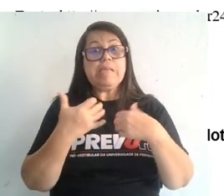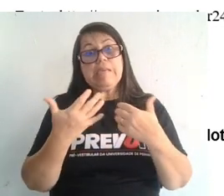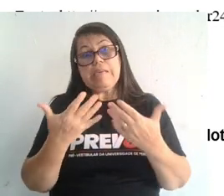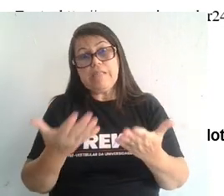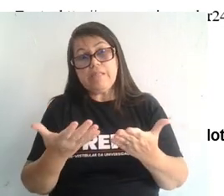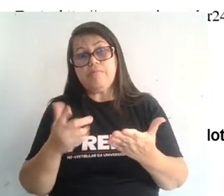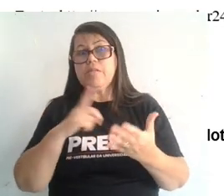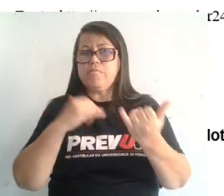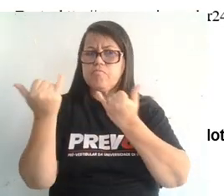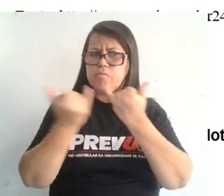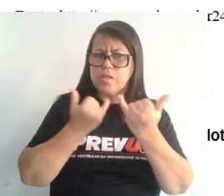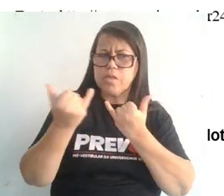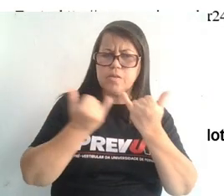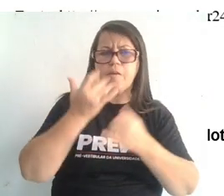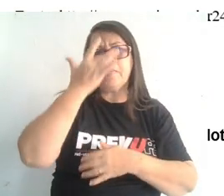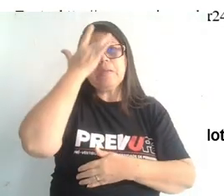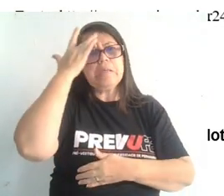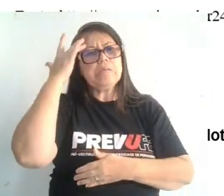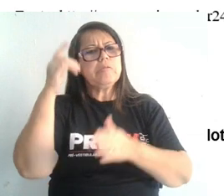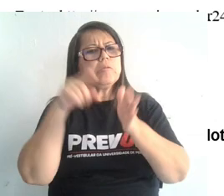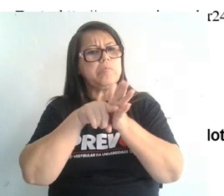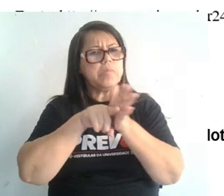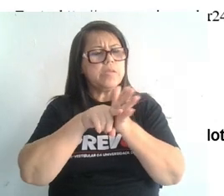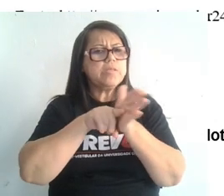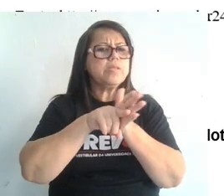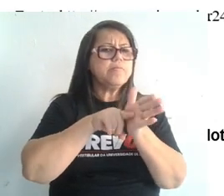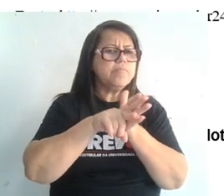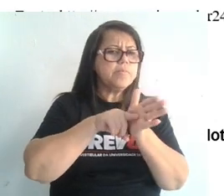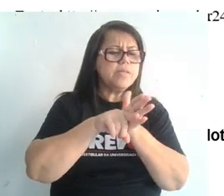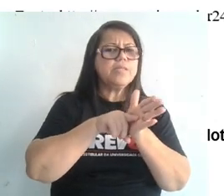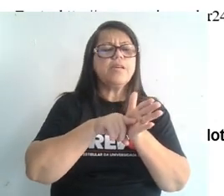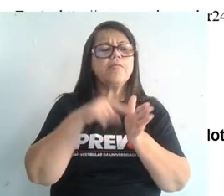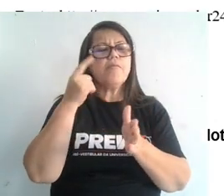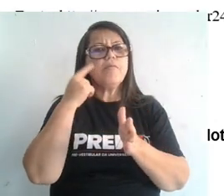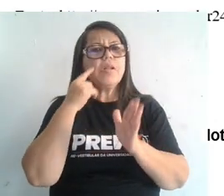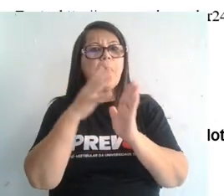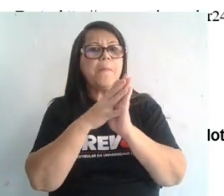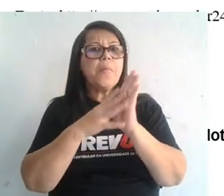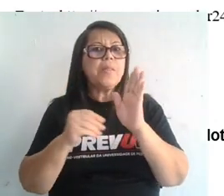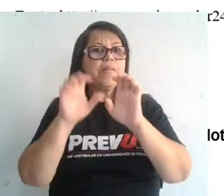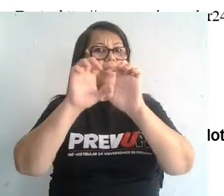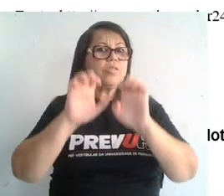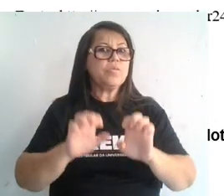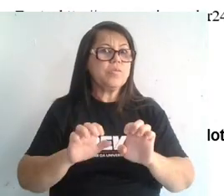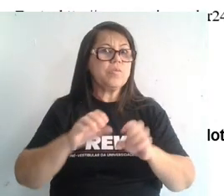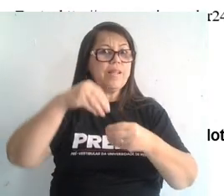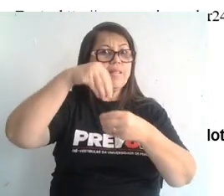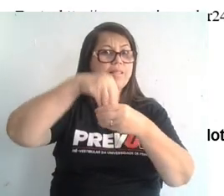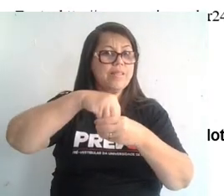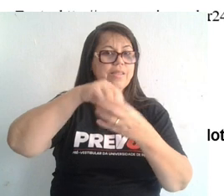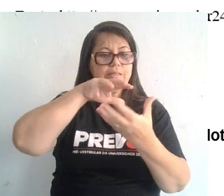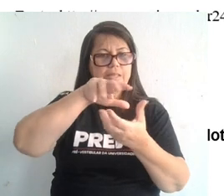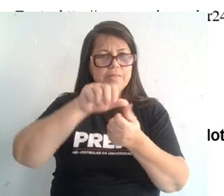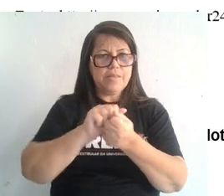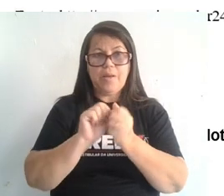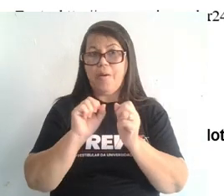os pesquisadores conseguiram dar essa ideia do nosso modelo de estrutura interna da Terra. Ok? Então, vamos